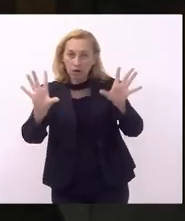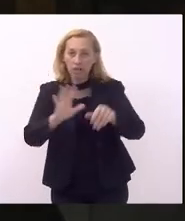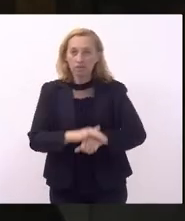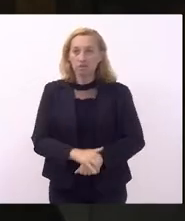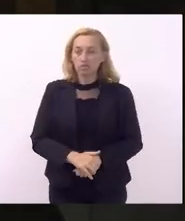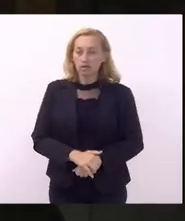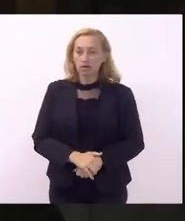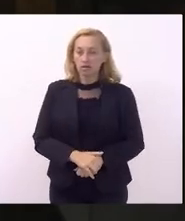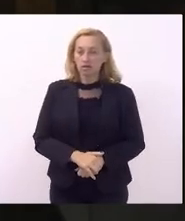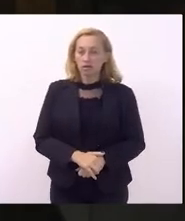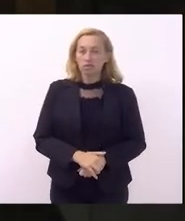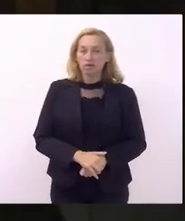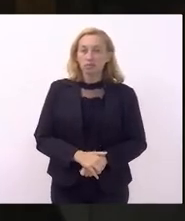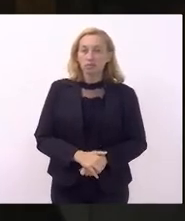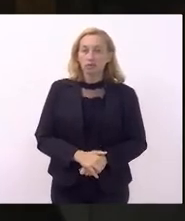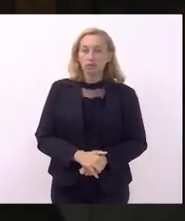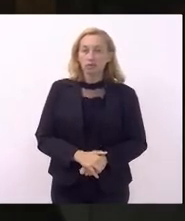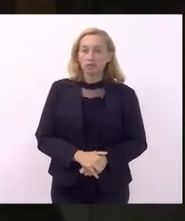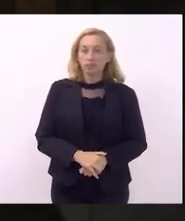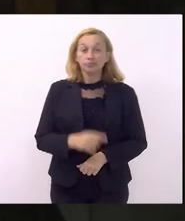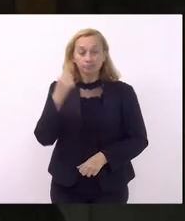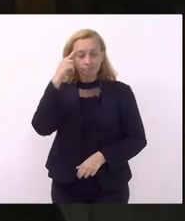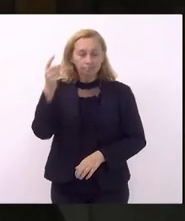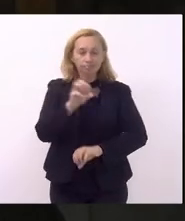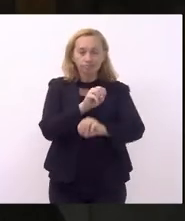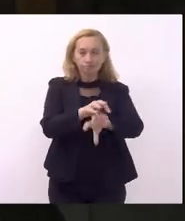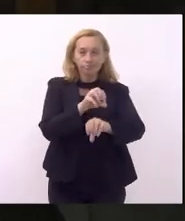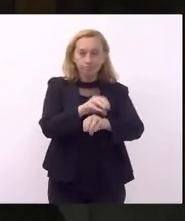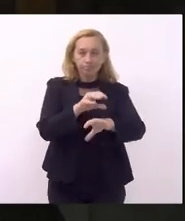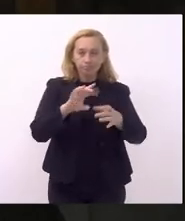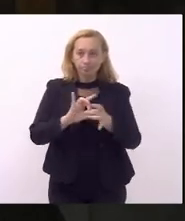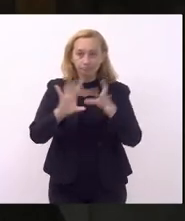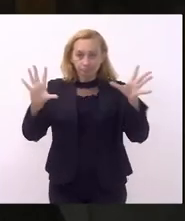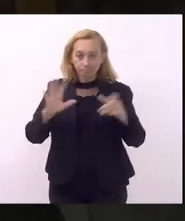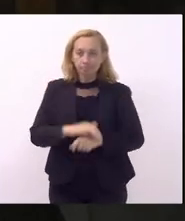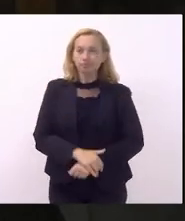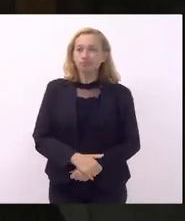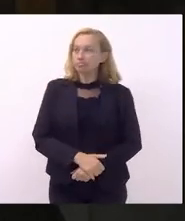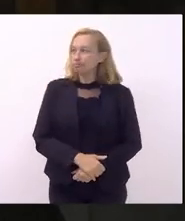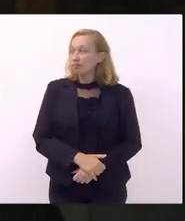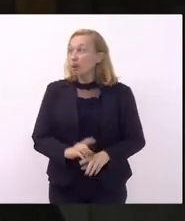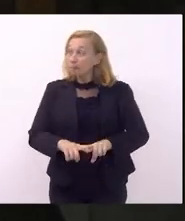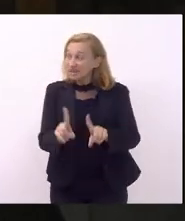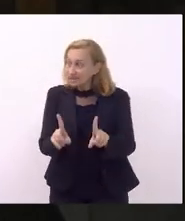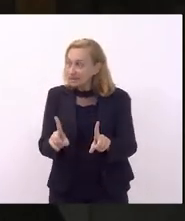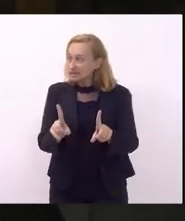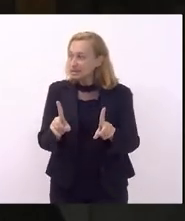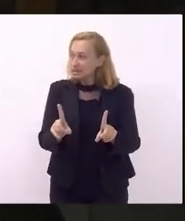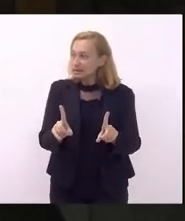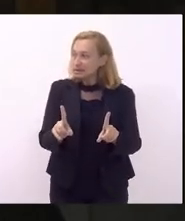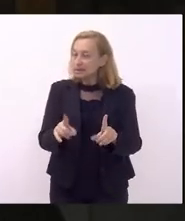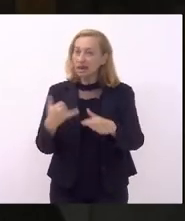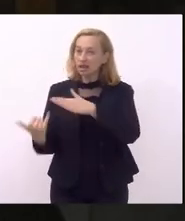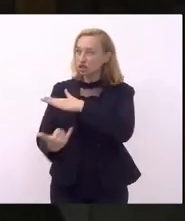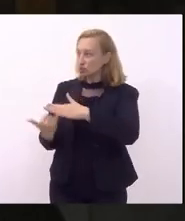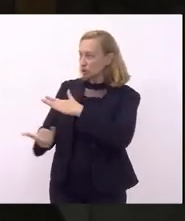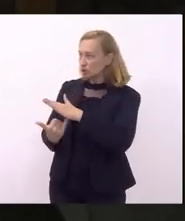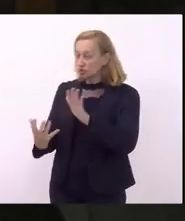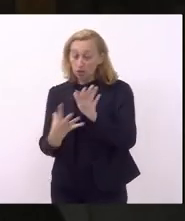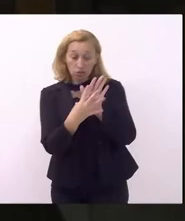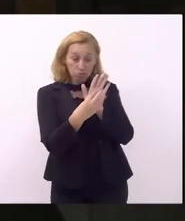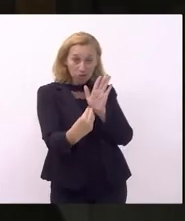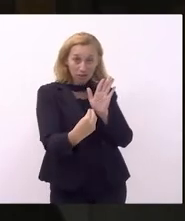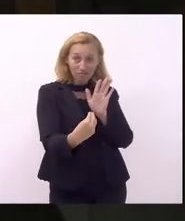numa lógica de uma educação bastante libertadora mas a instituição desse modelo